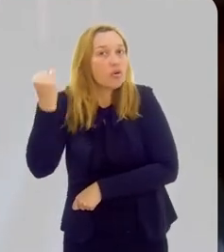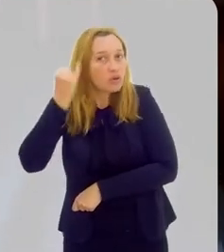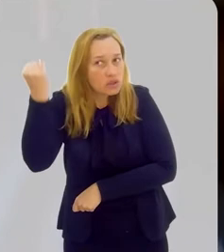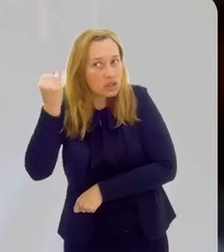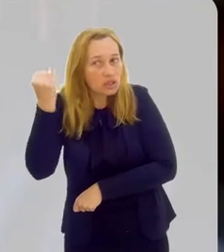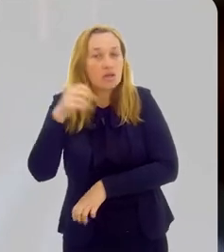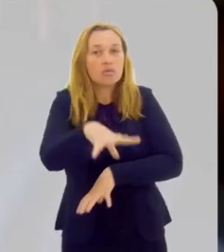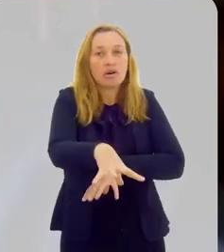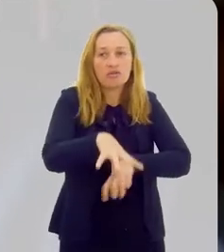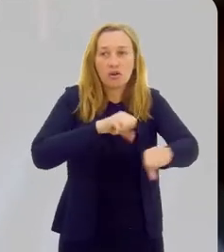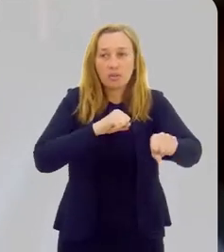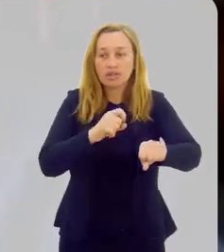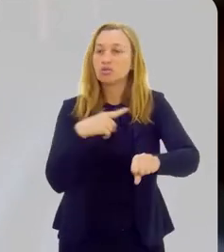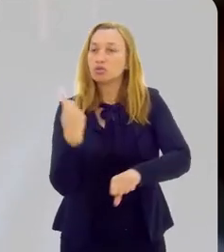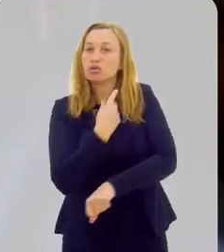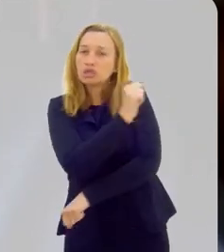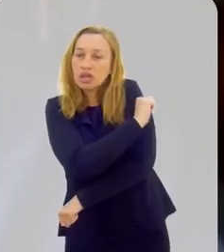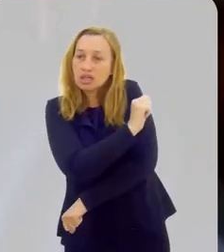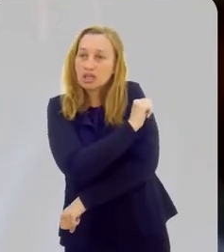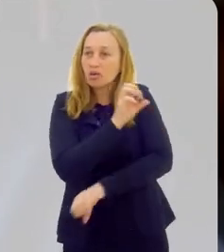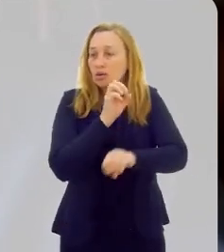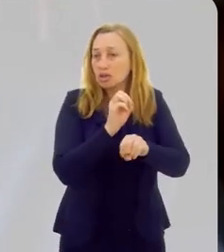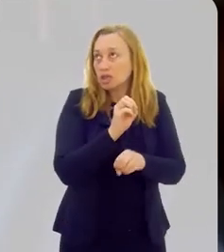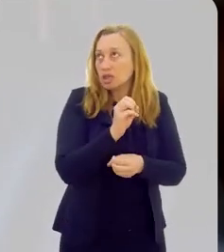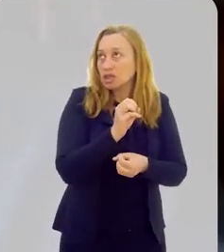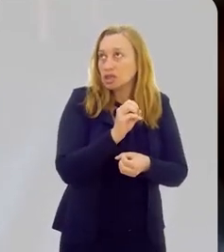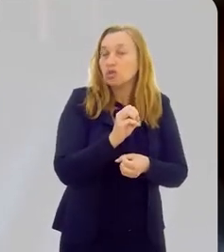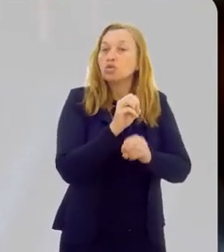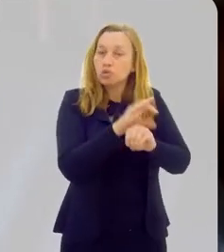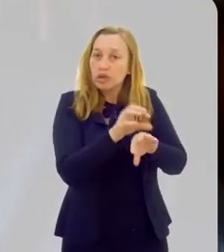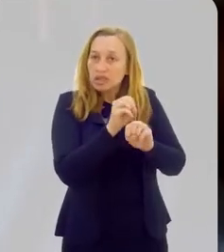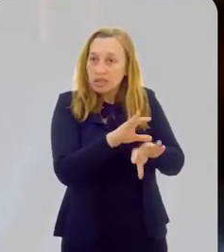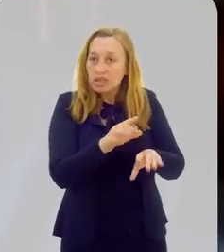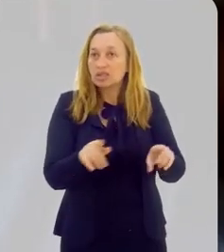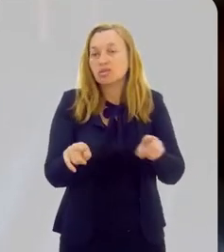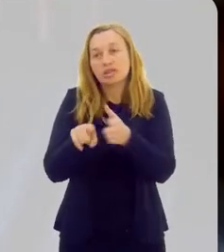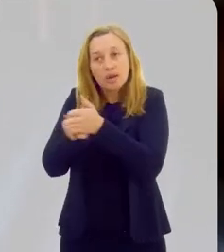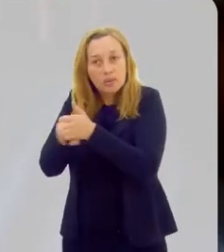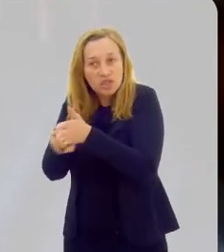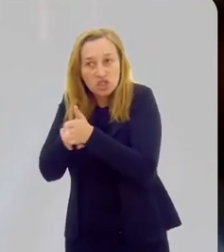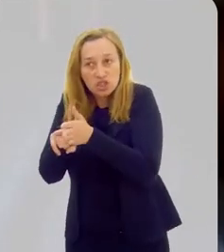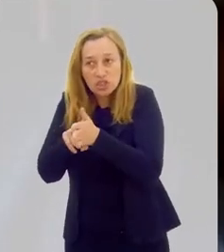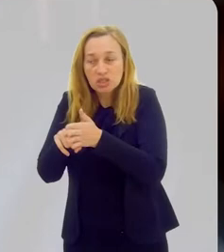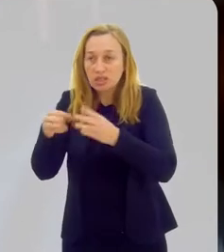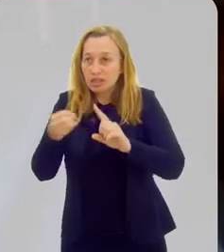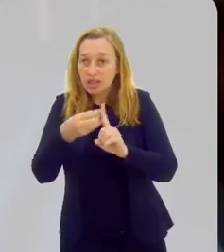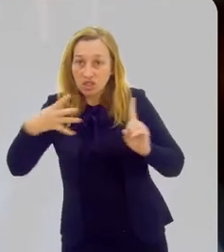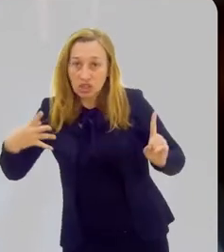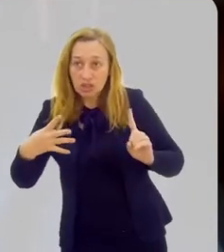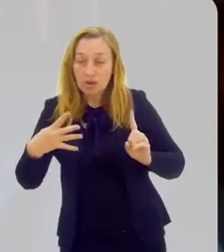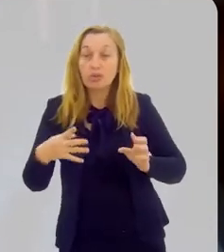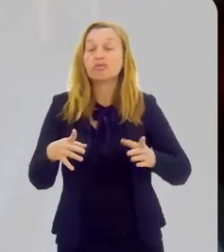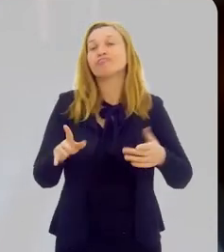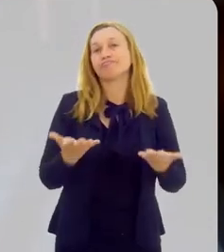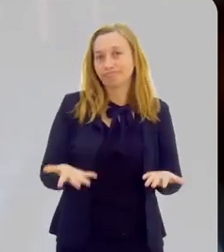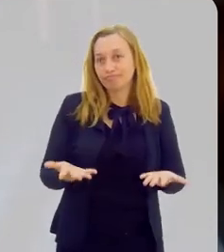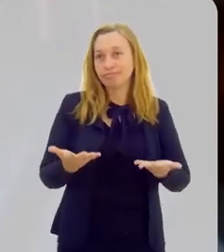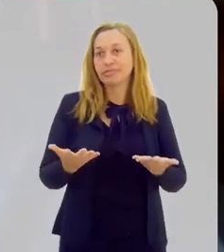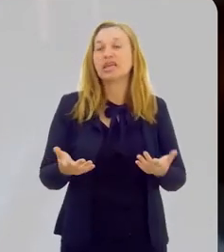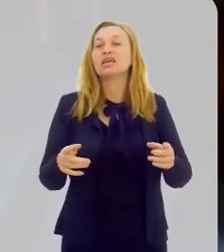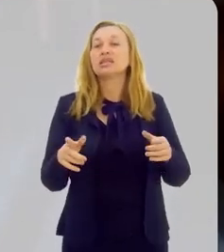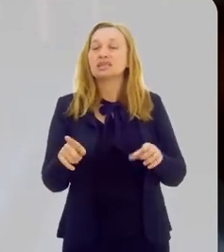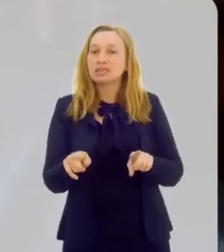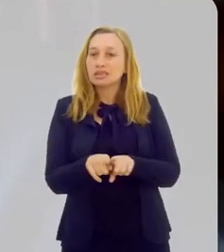fundamental e importante para a formação dos nossos alunos, tanto no ensino, na pesquisa e na extensão.